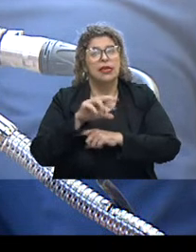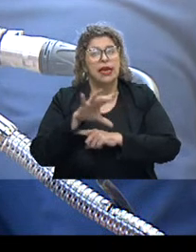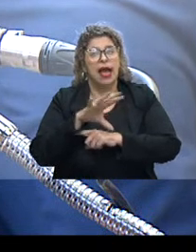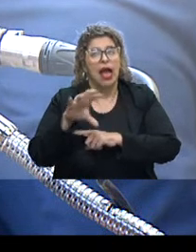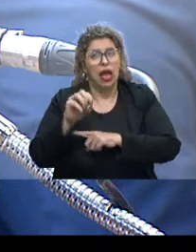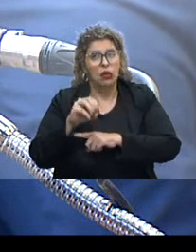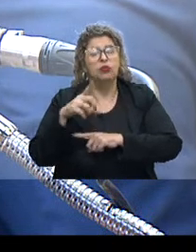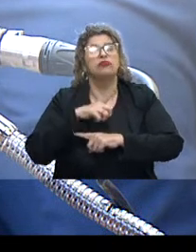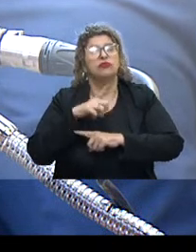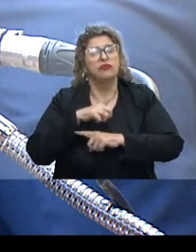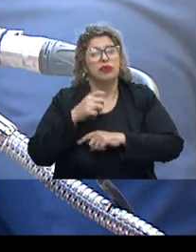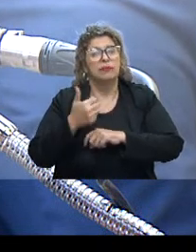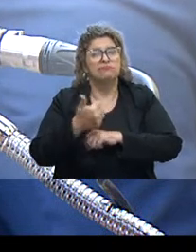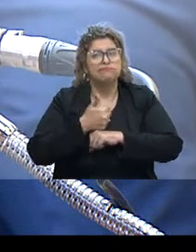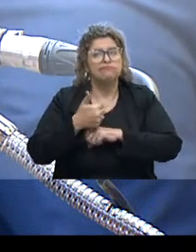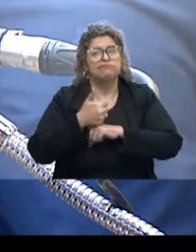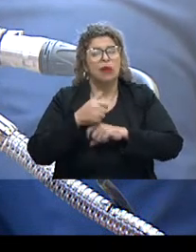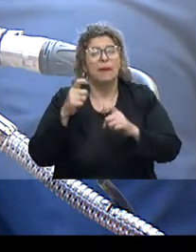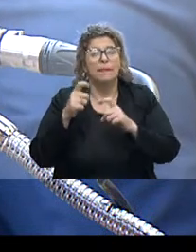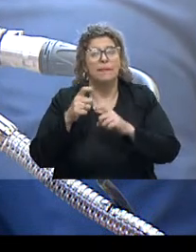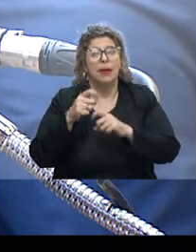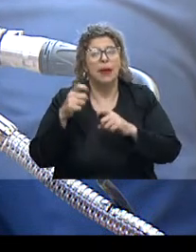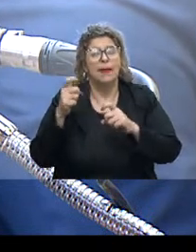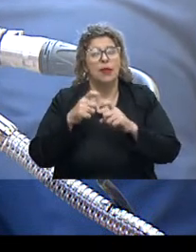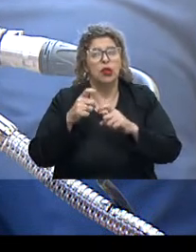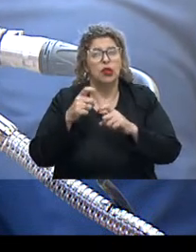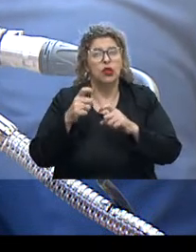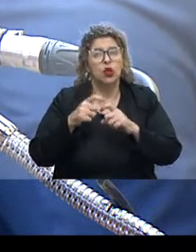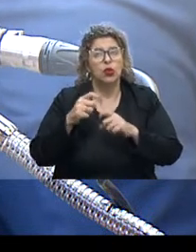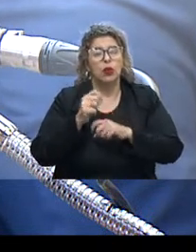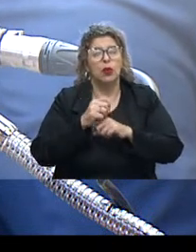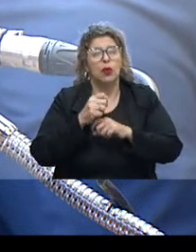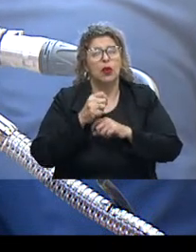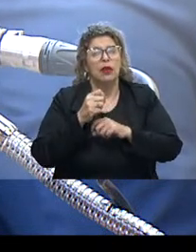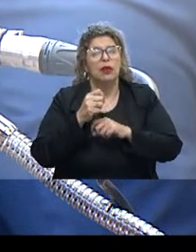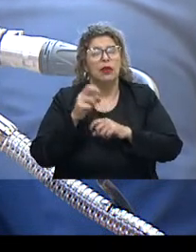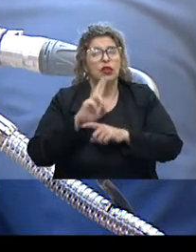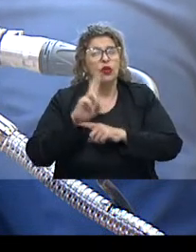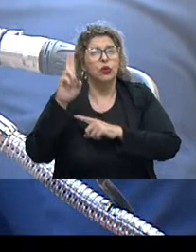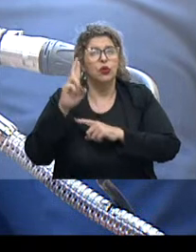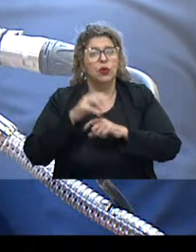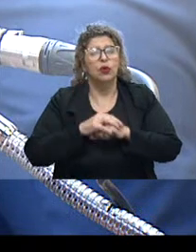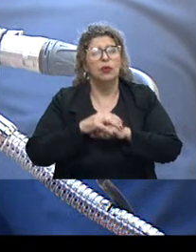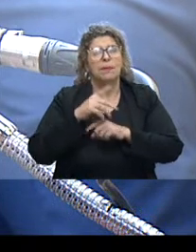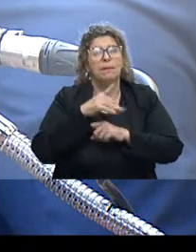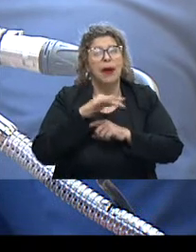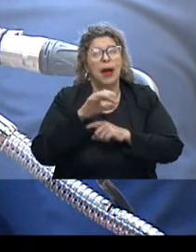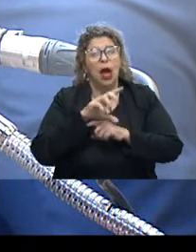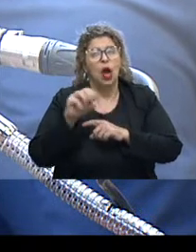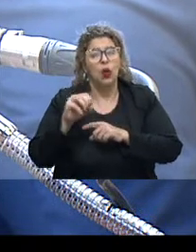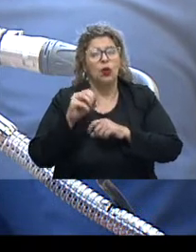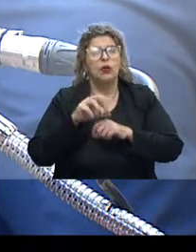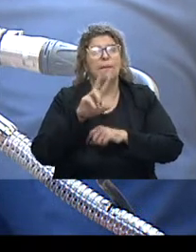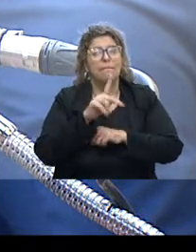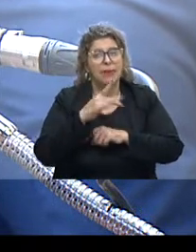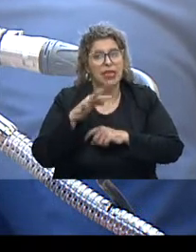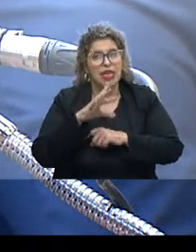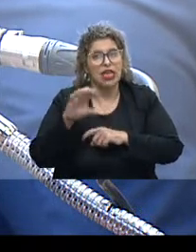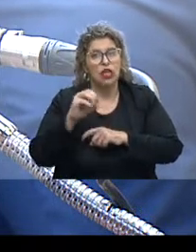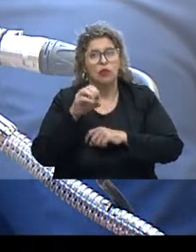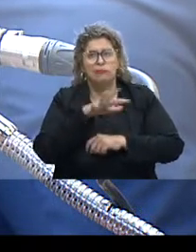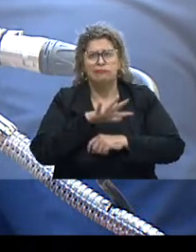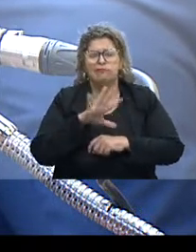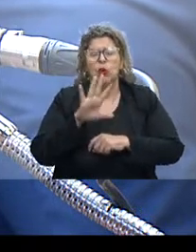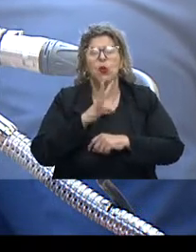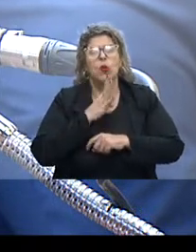Barros, do doutor Pedro Neri e também do Renato Meirelles, os três conhecidos a nível